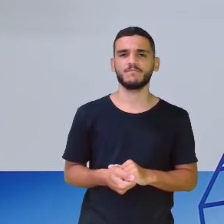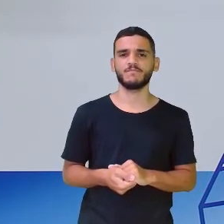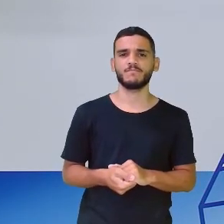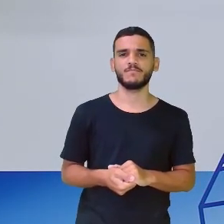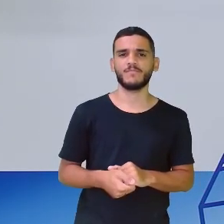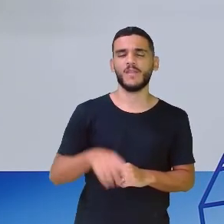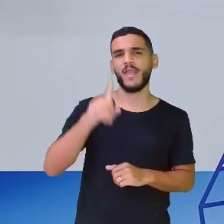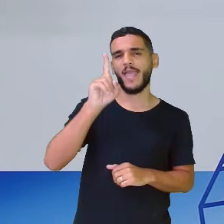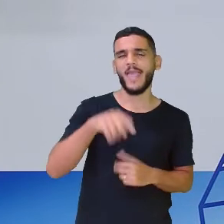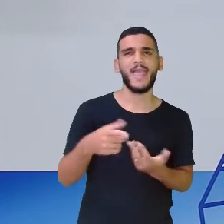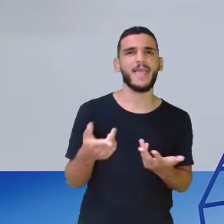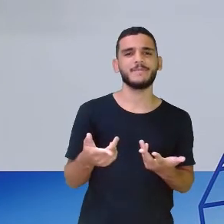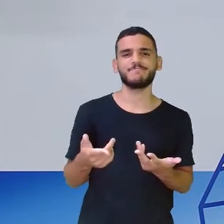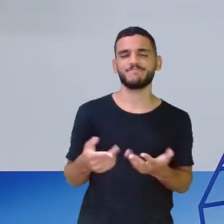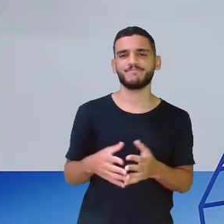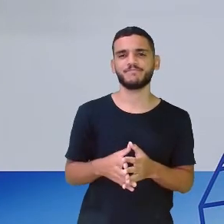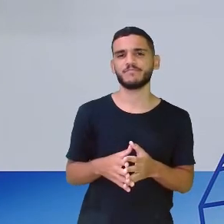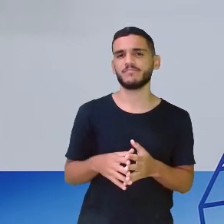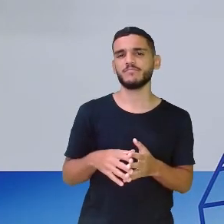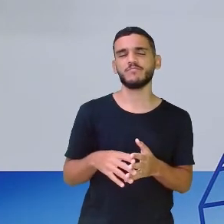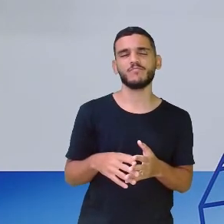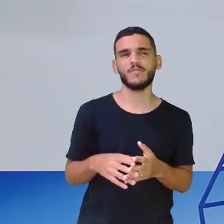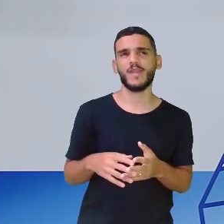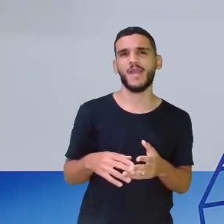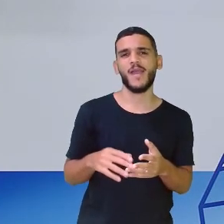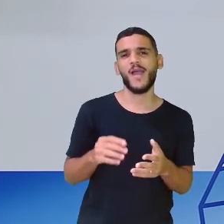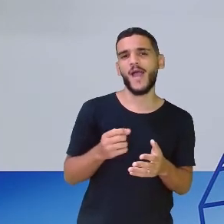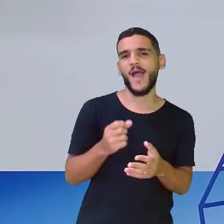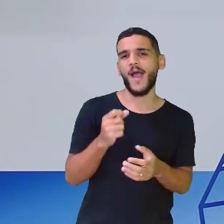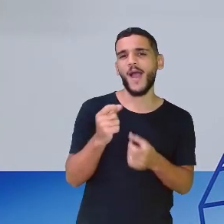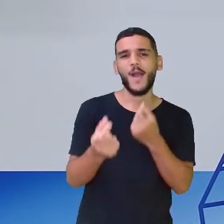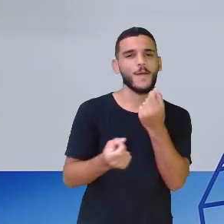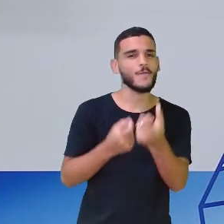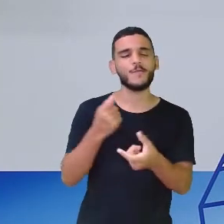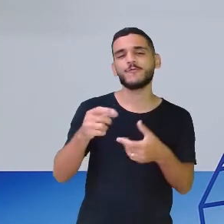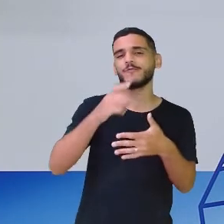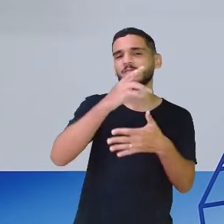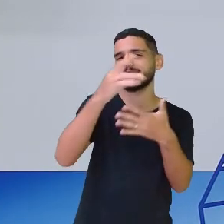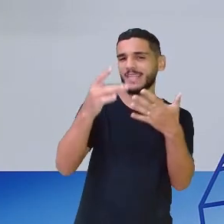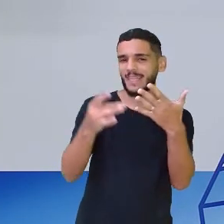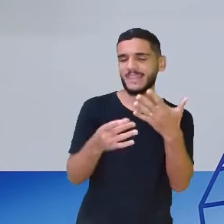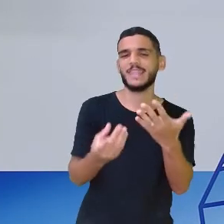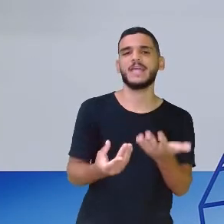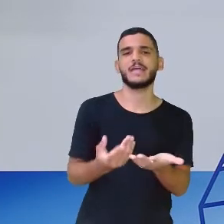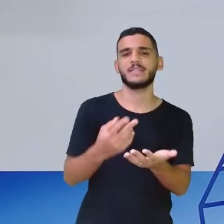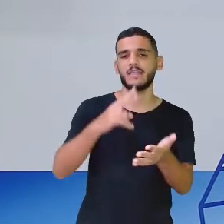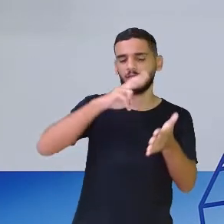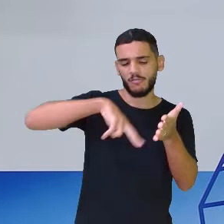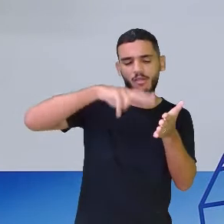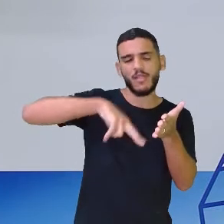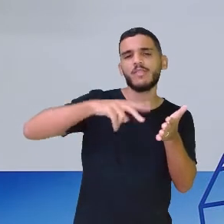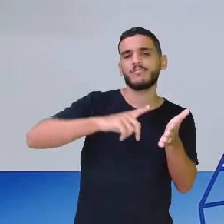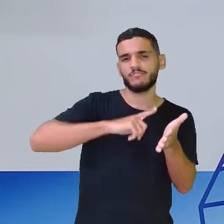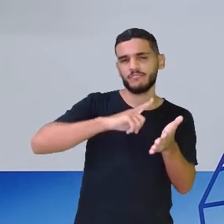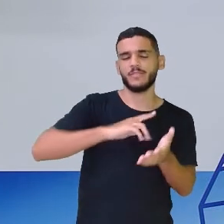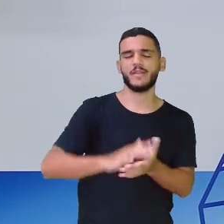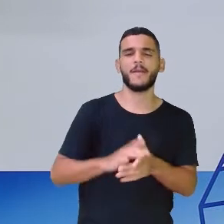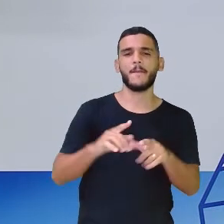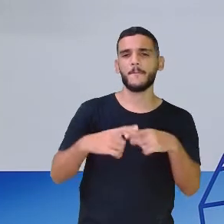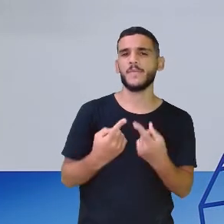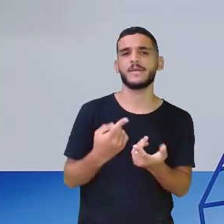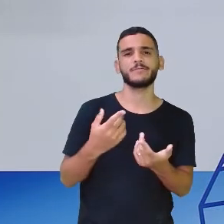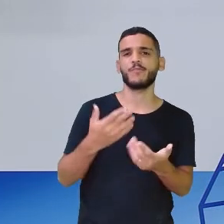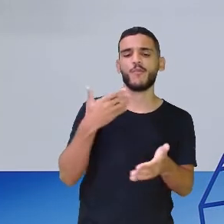um dos detalhes em que a leitura está presente, tá? Mas a leitura está em tudo. Onde você